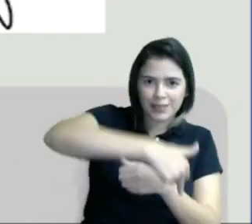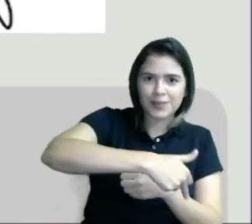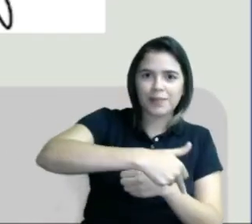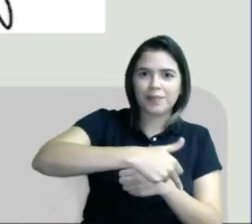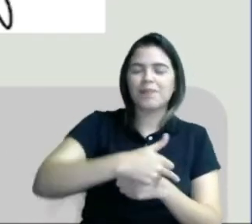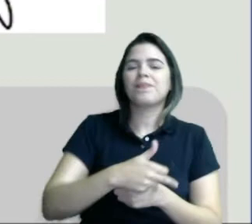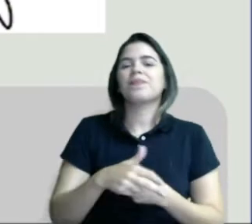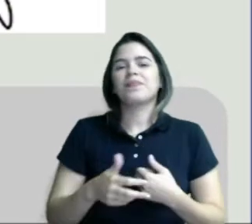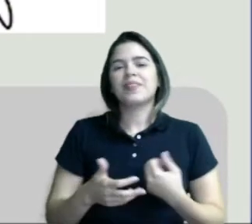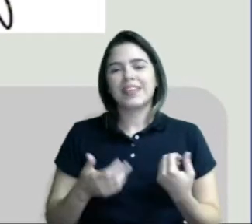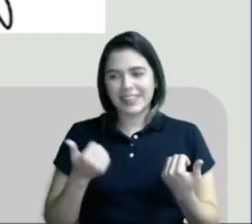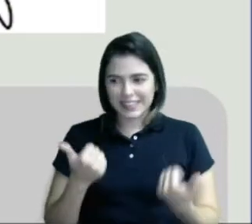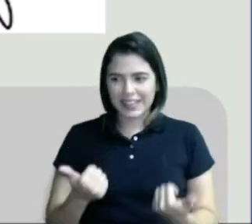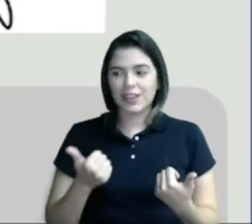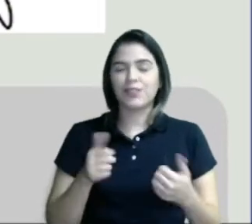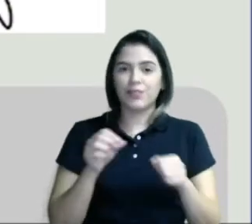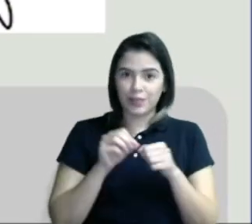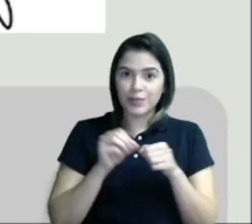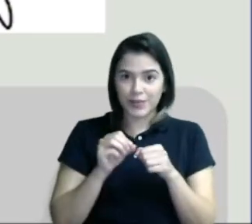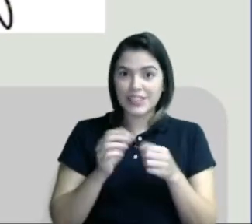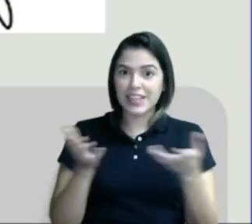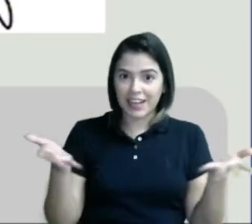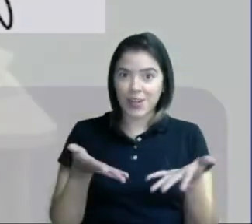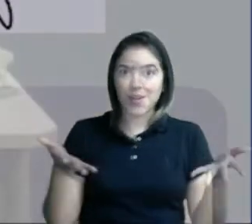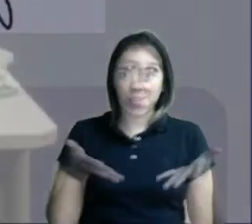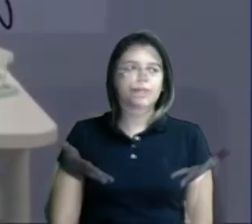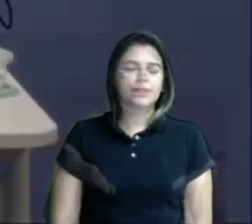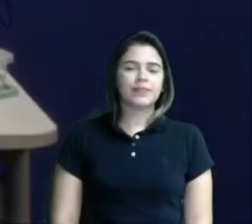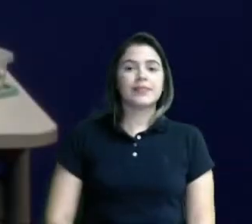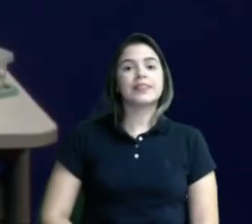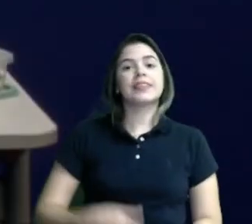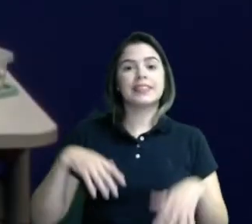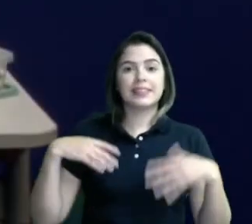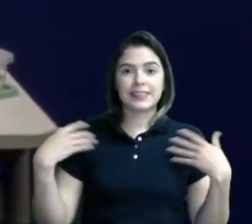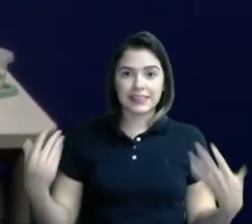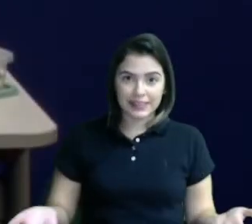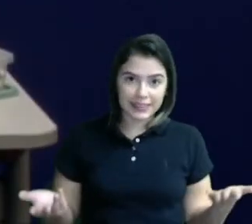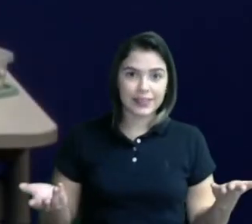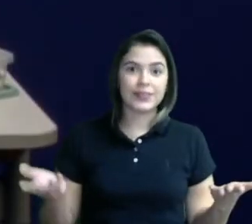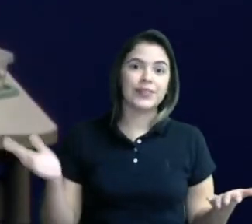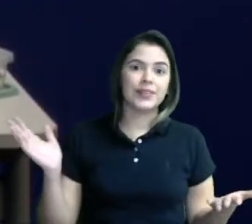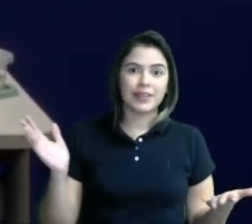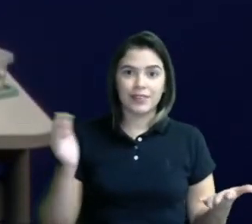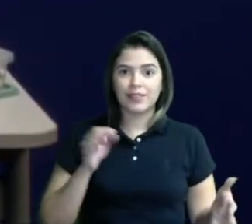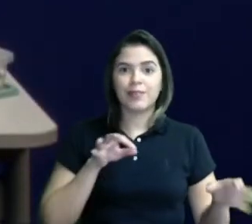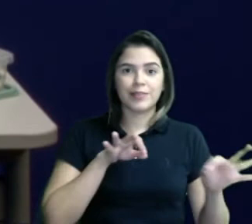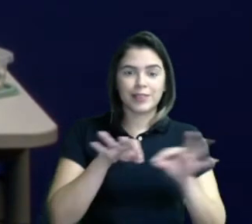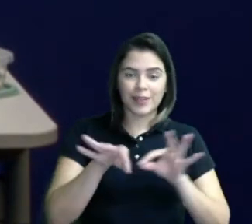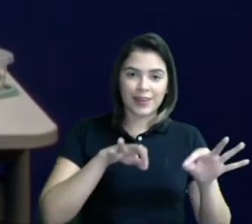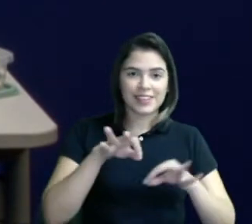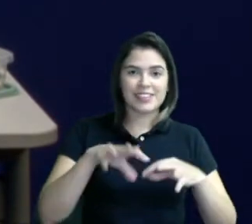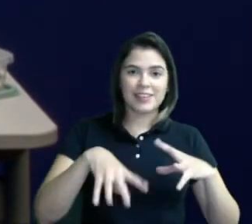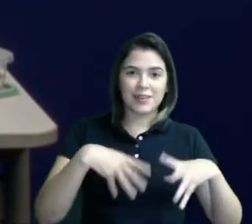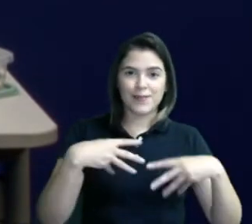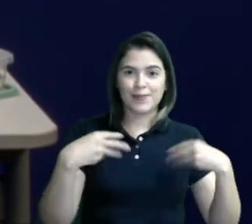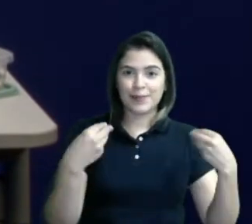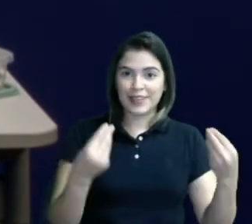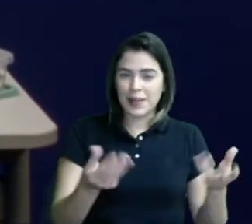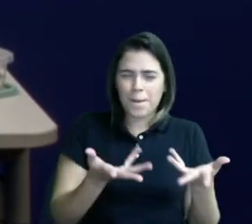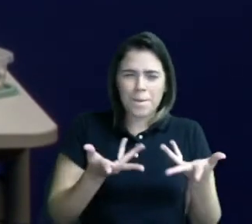Então, vamos pôr a mão na massa? Então, vamos confeccionar uma lembrancinha